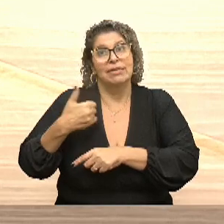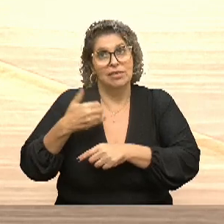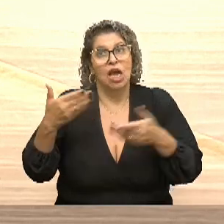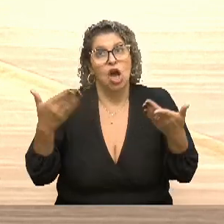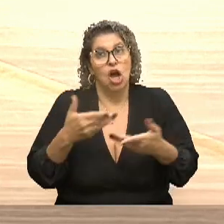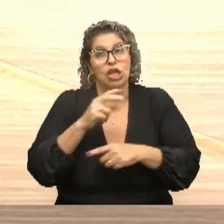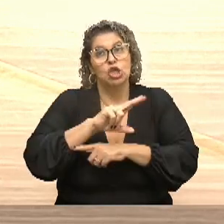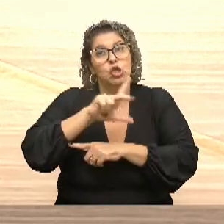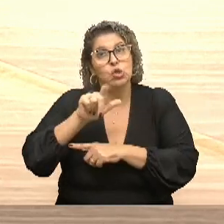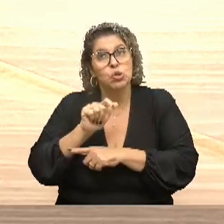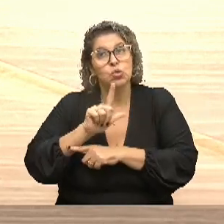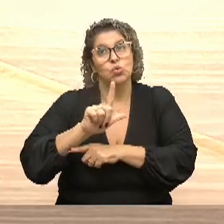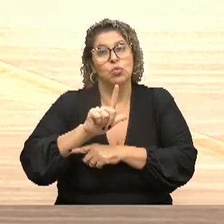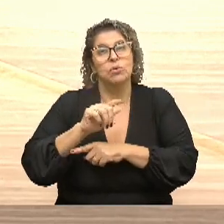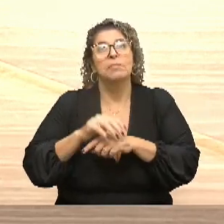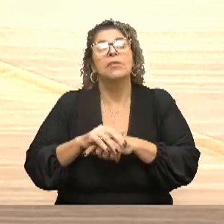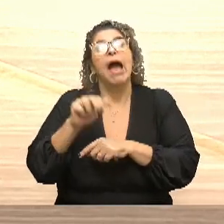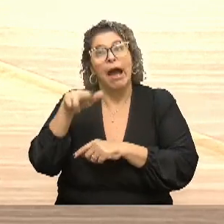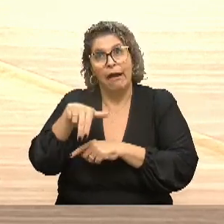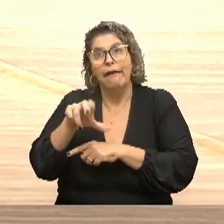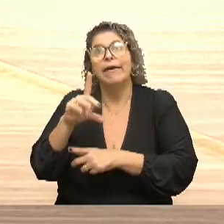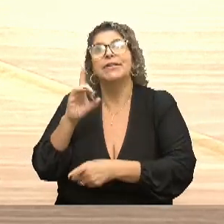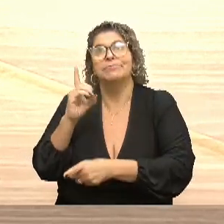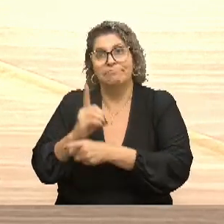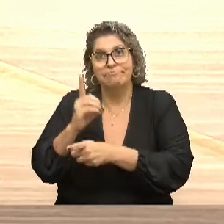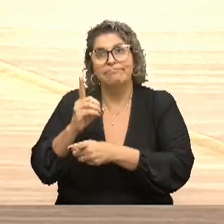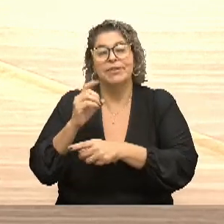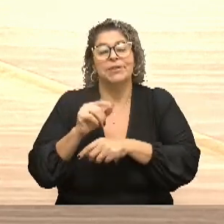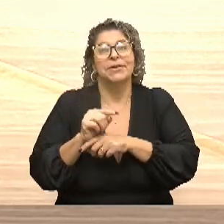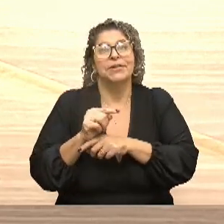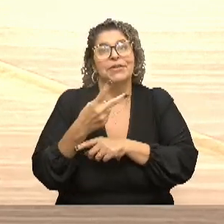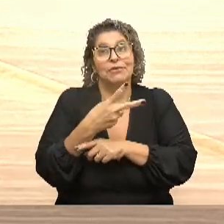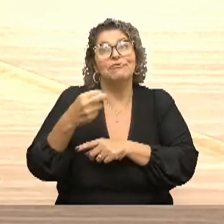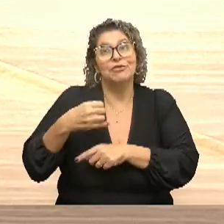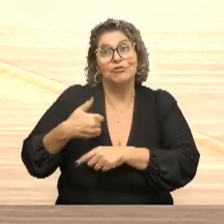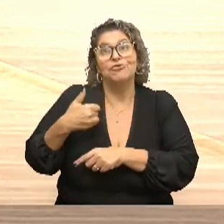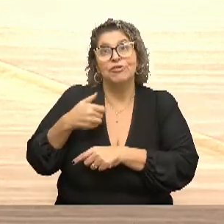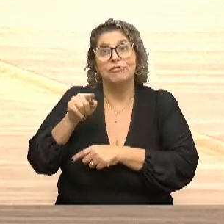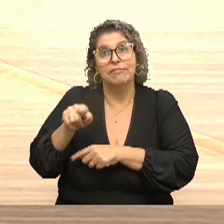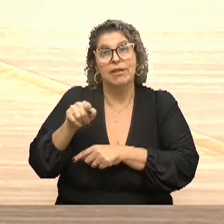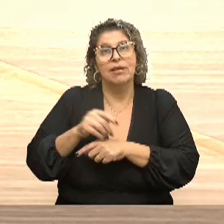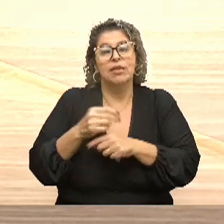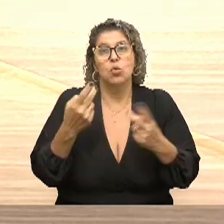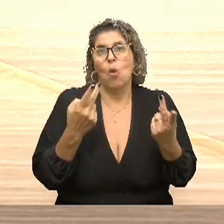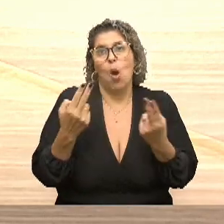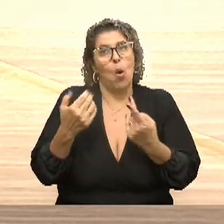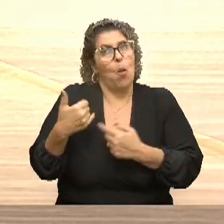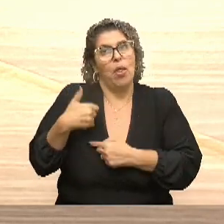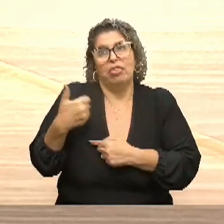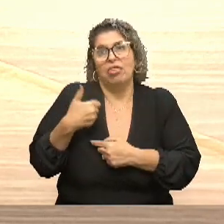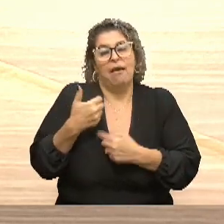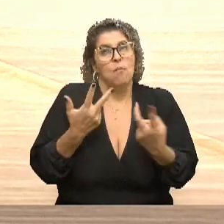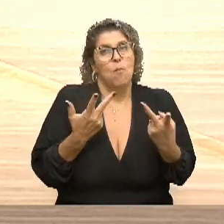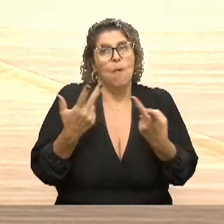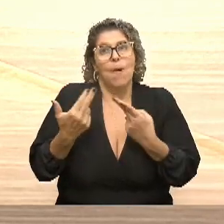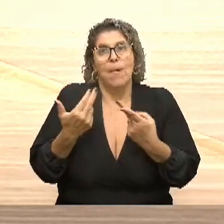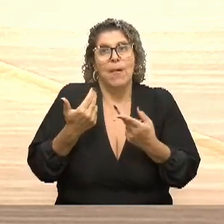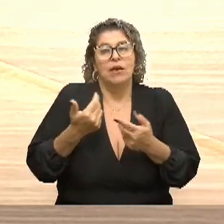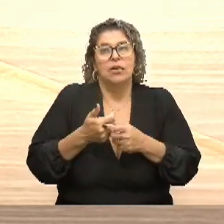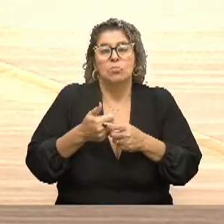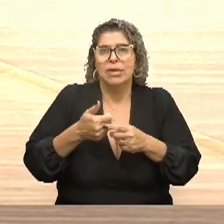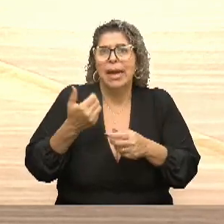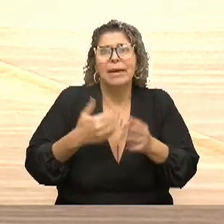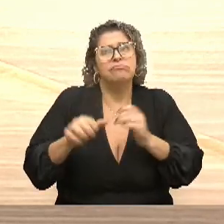difícil. A Ana também passou por isso, que o filho dela tem 20, então, praticamente a mesma idade. Que não existia